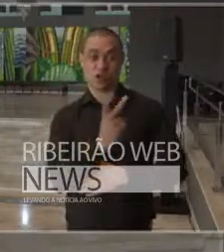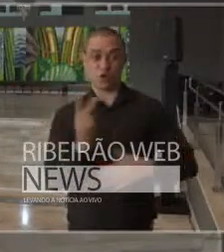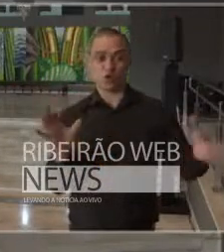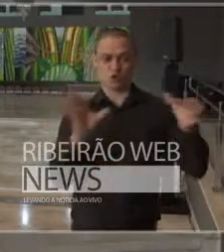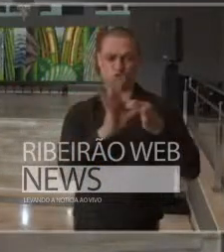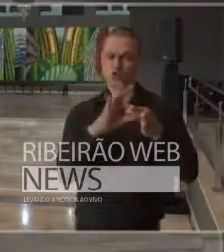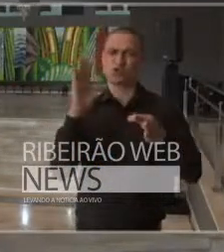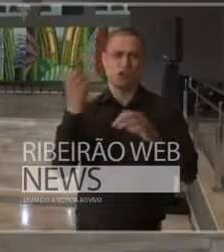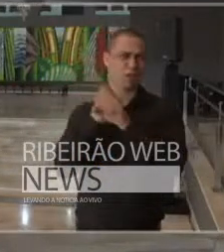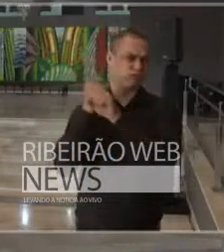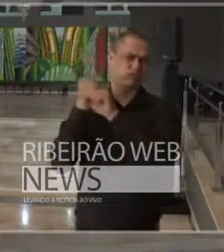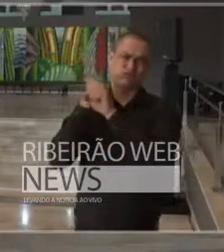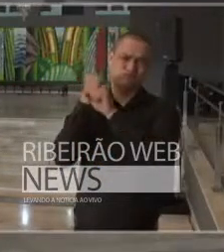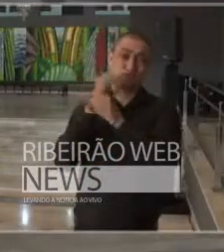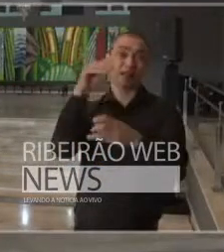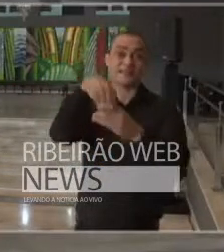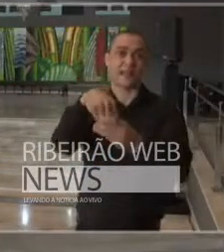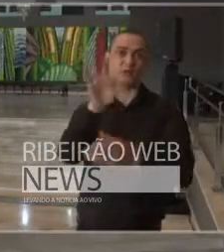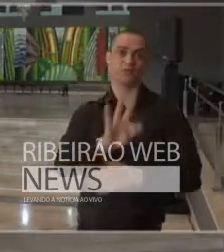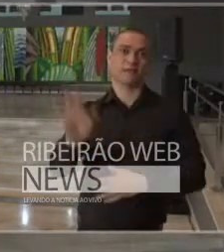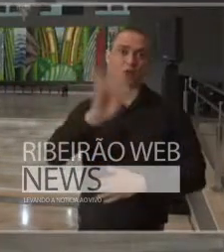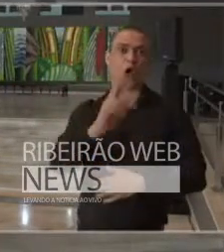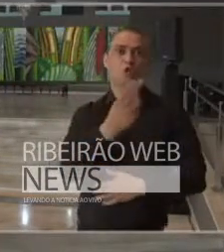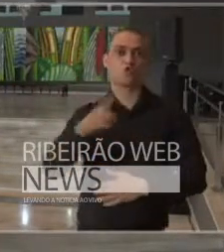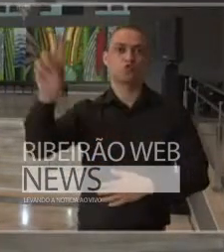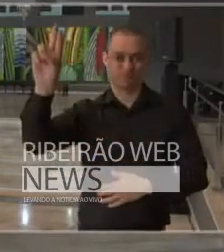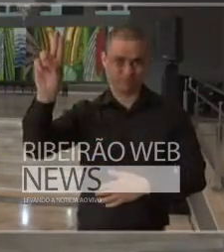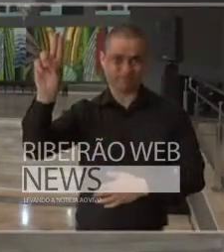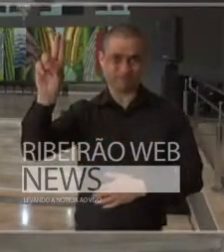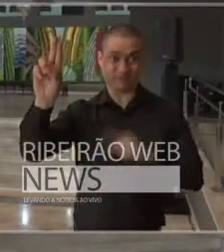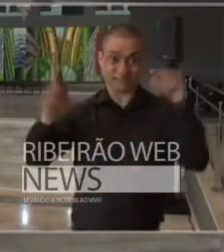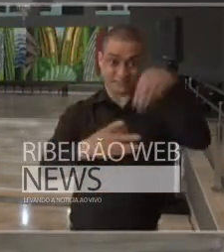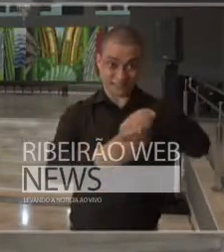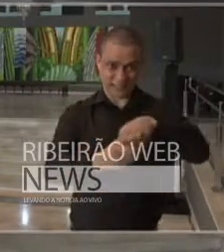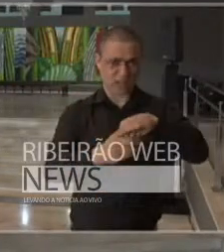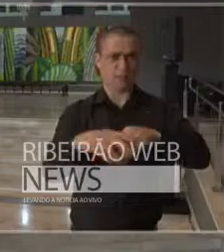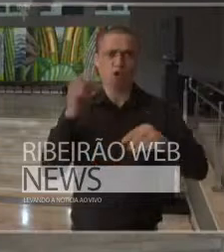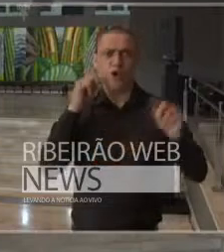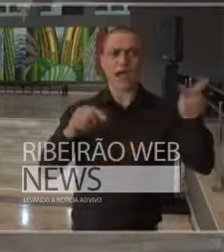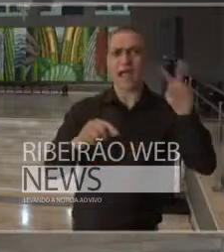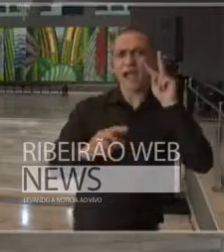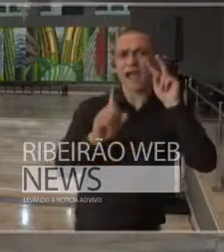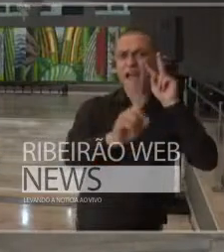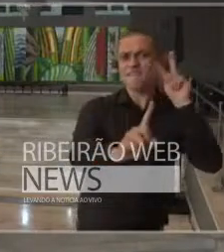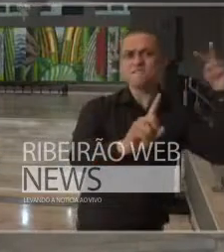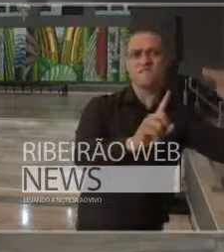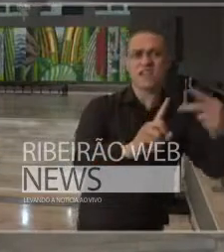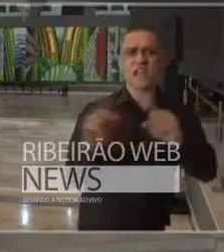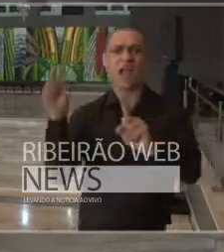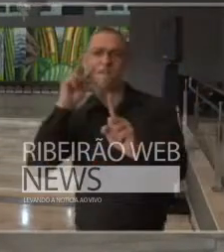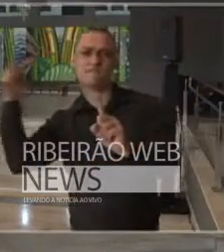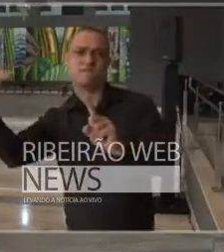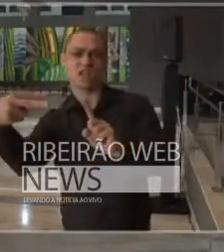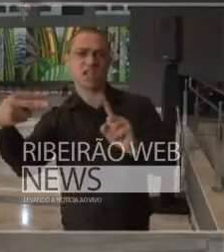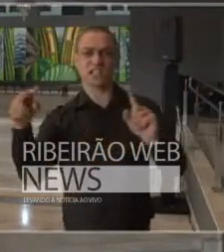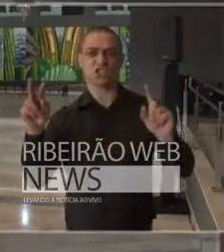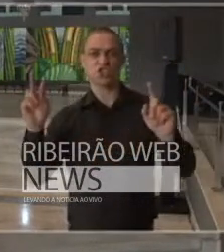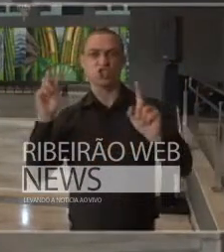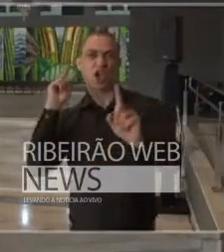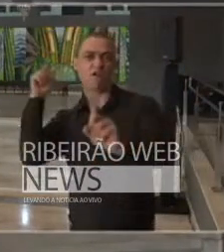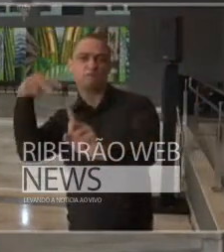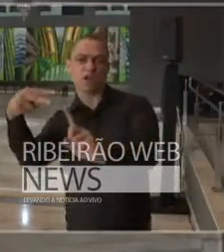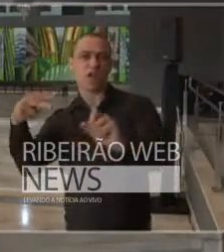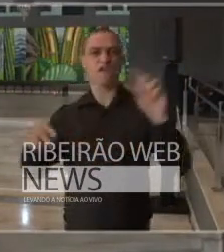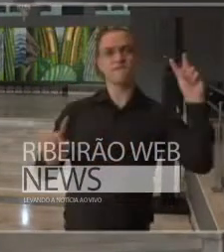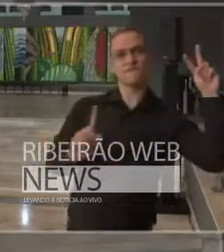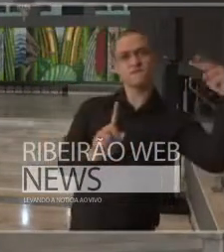Dentro de uma universidade, a visão de pontos diferentes visões diferentes